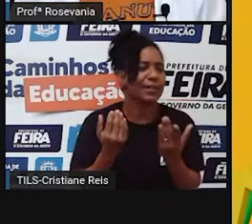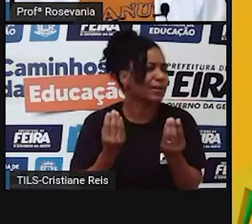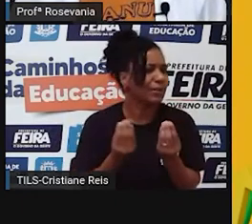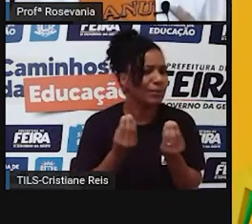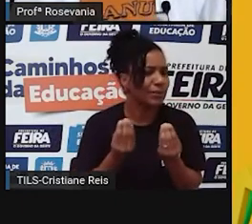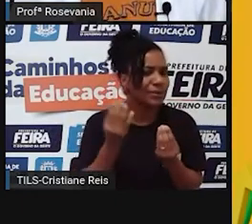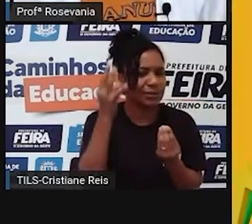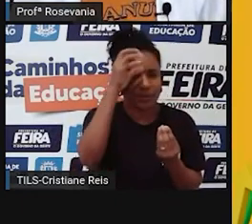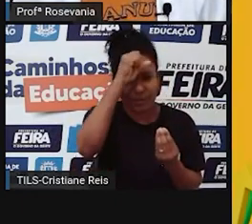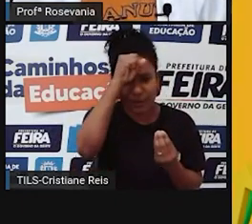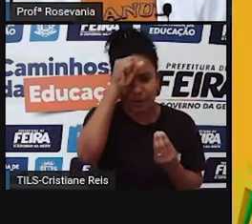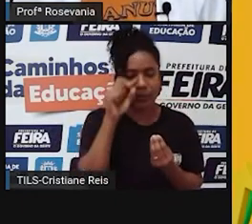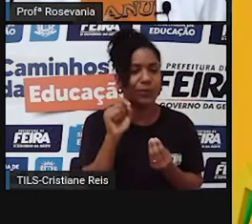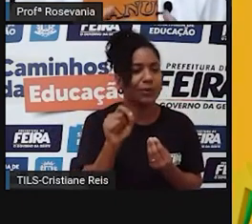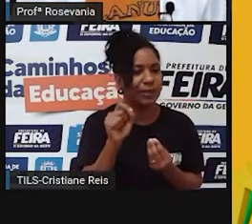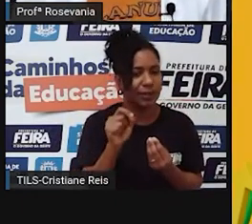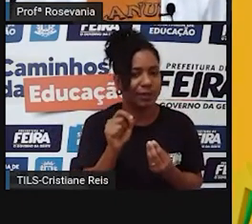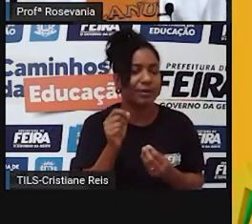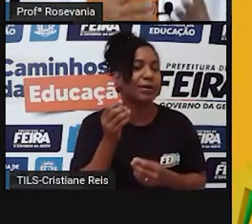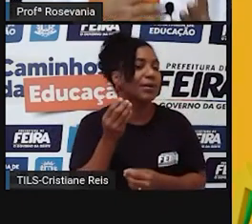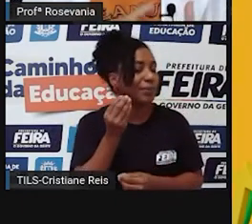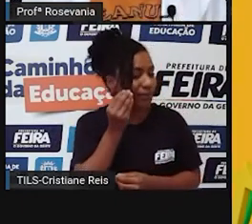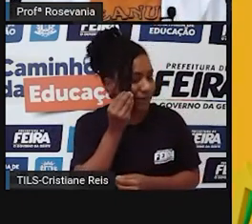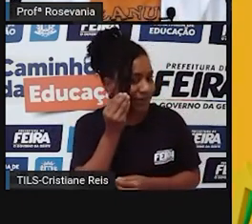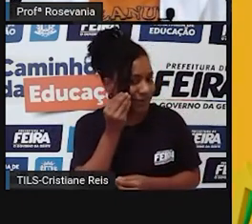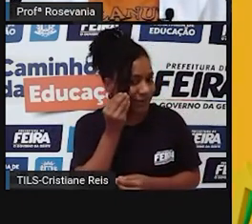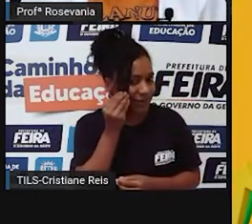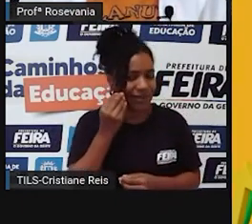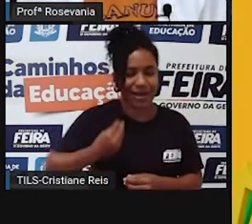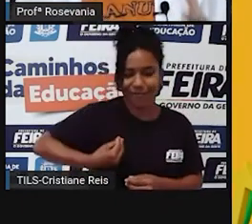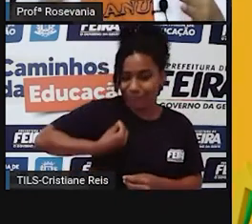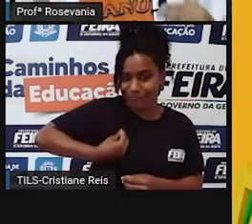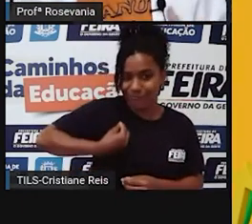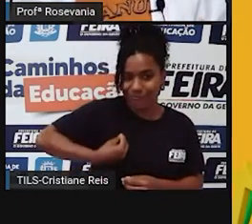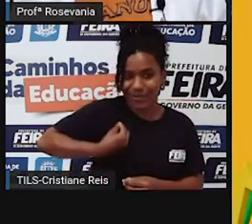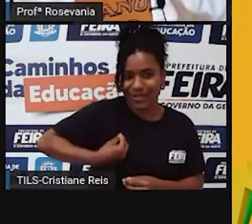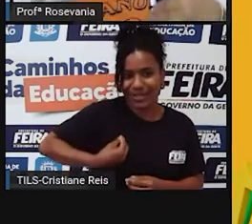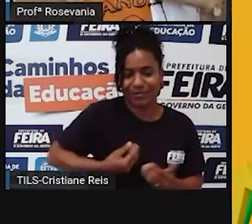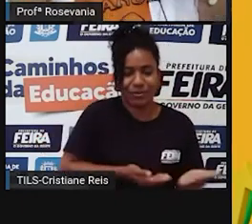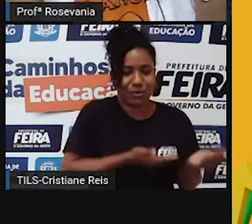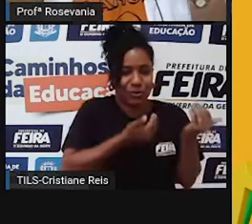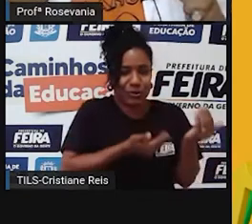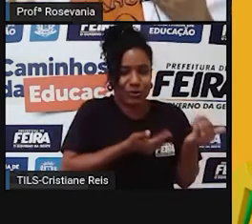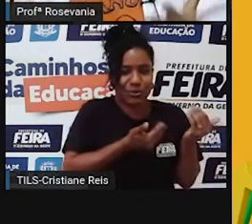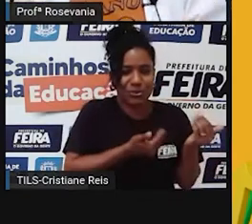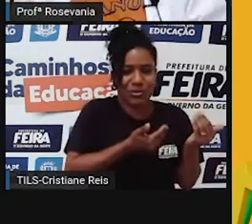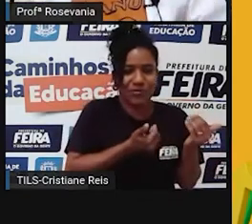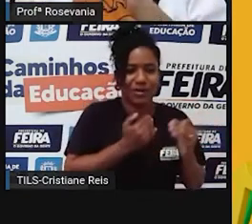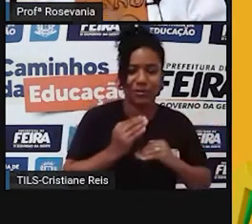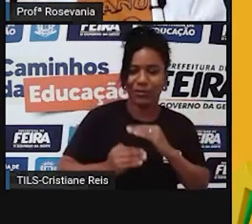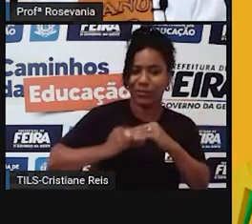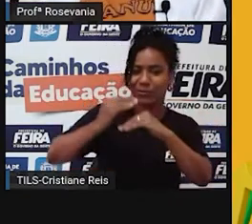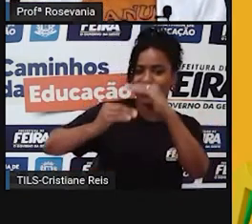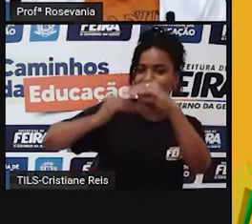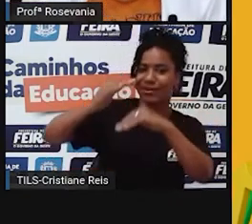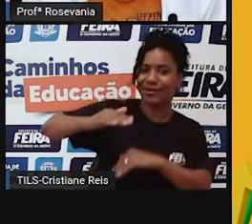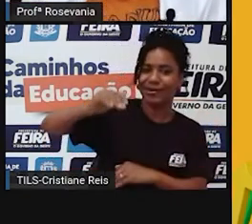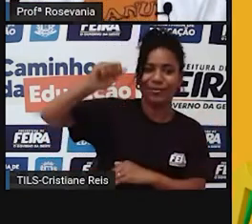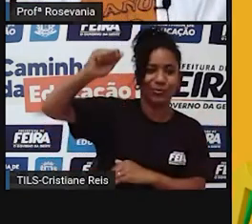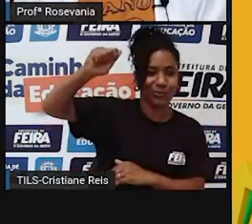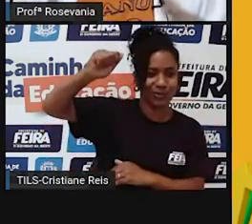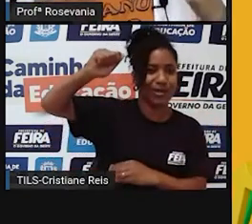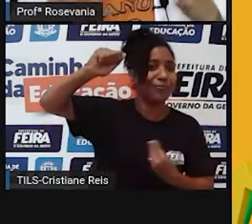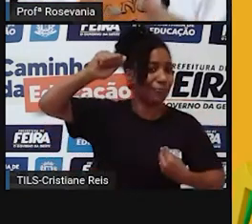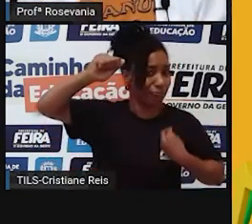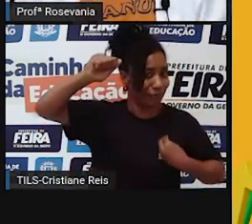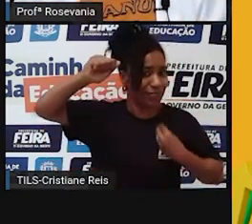dizer? Quer dizer que houve uma melhoria nas condições de vida, que a população ela conseguiu atingir a idade adulta.